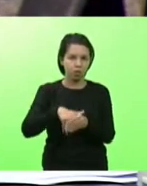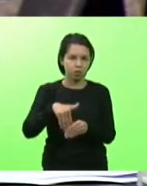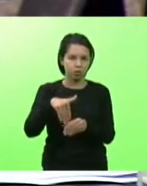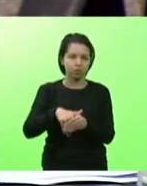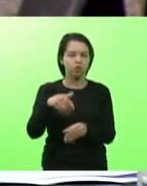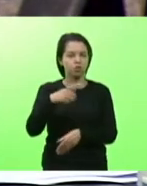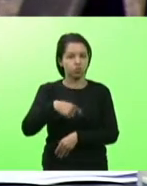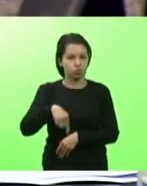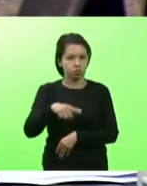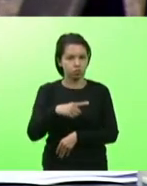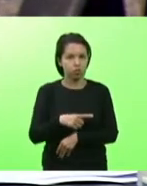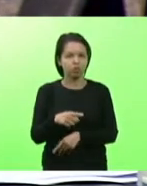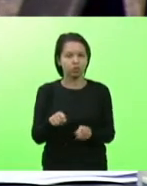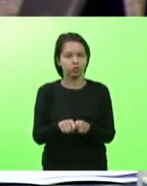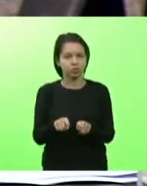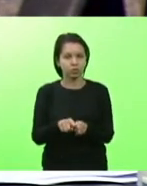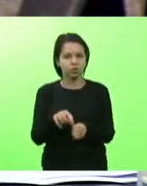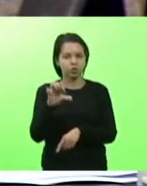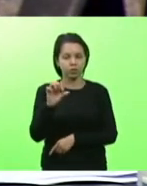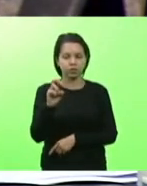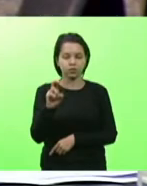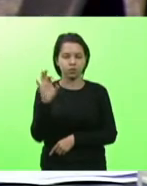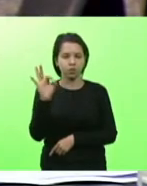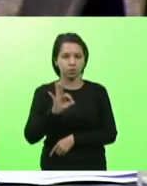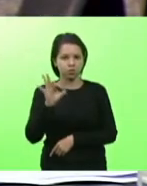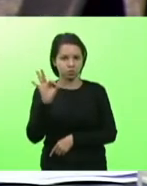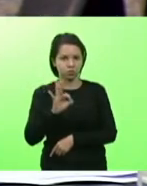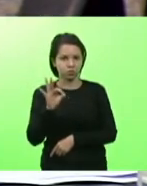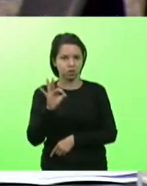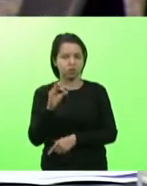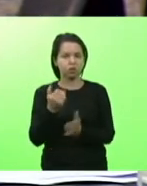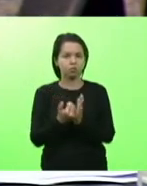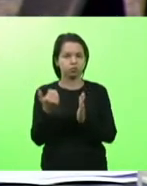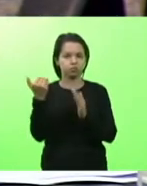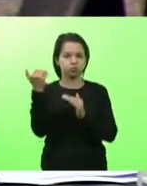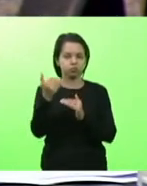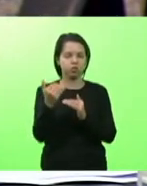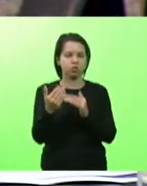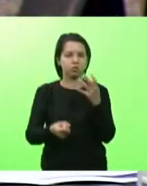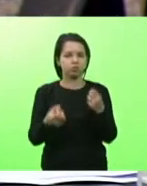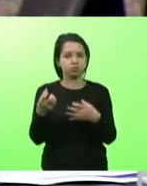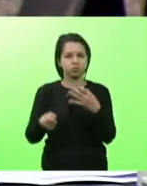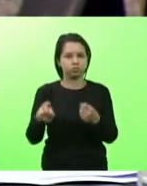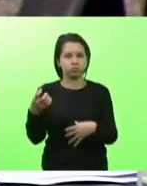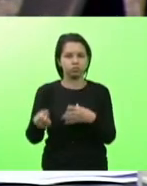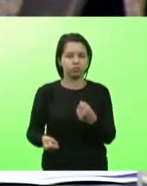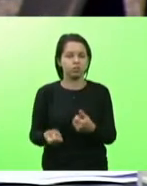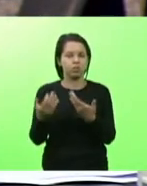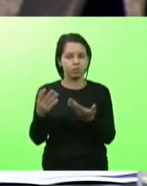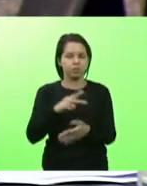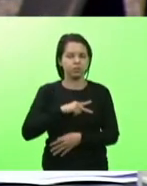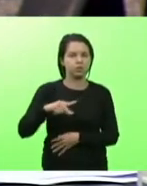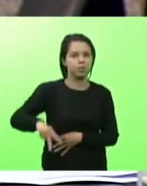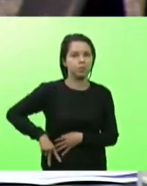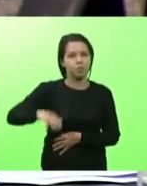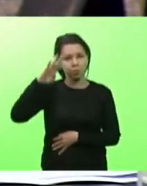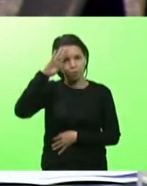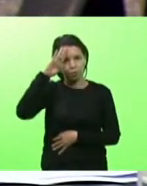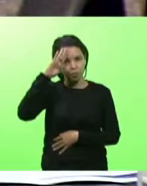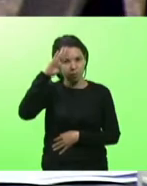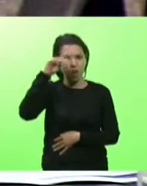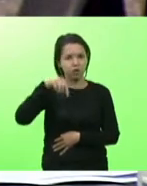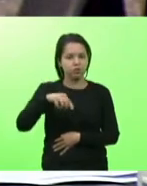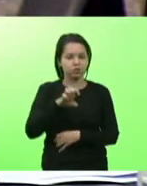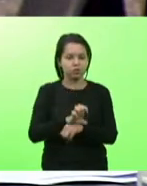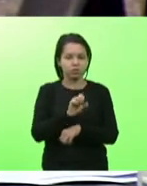nós passarmos do nosso 95% de aceitação do presidente Jair Messias Bolsonaro aqui no estado de Santa Catarina.